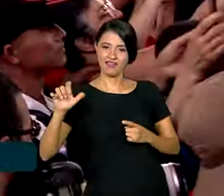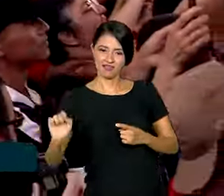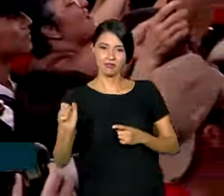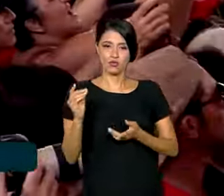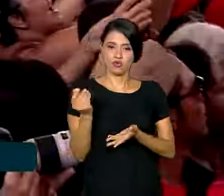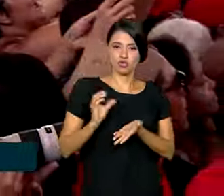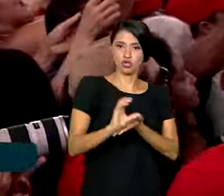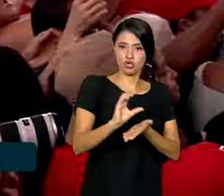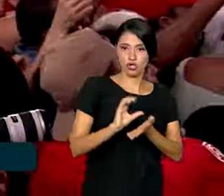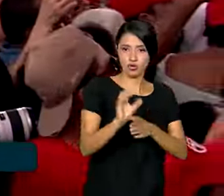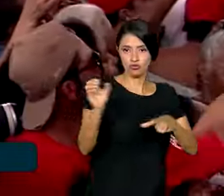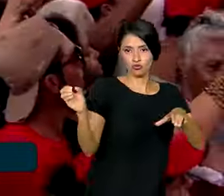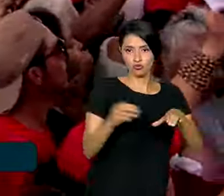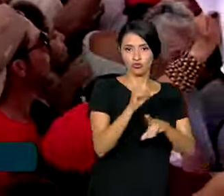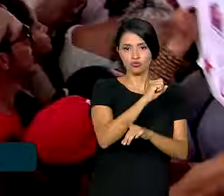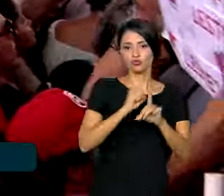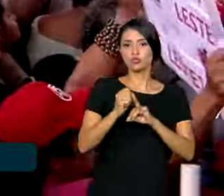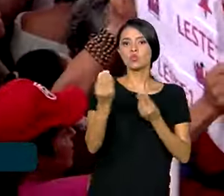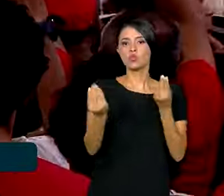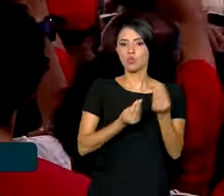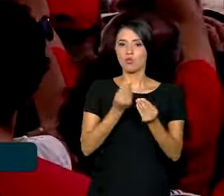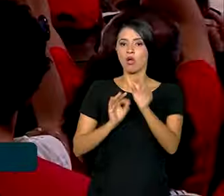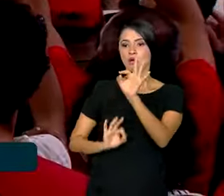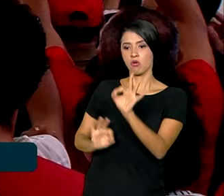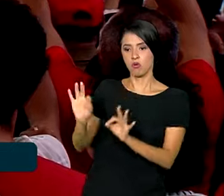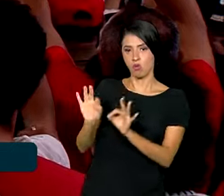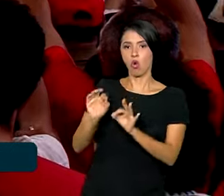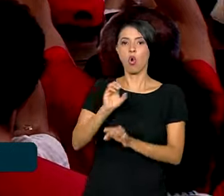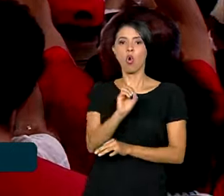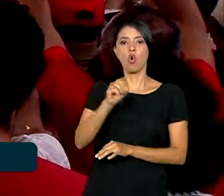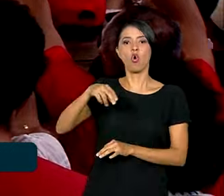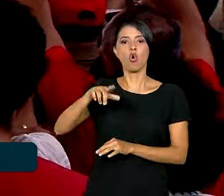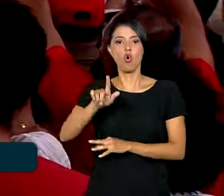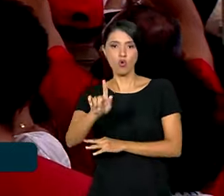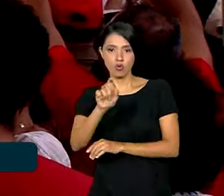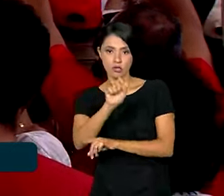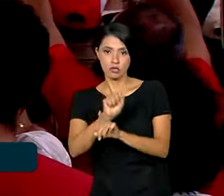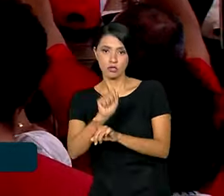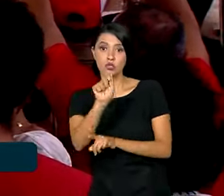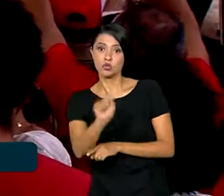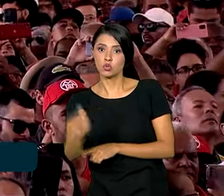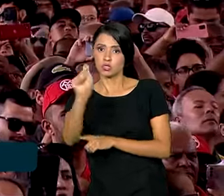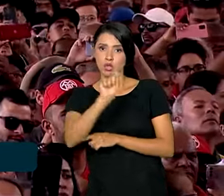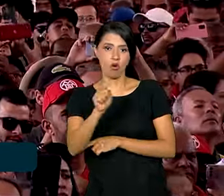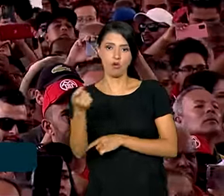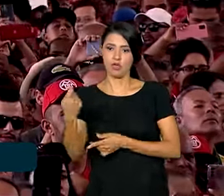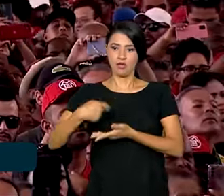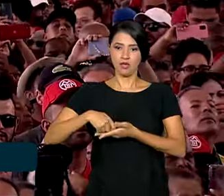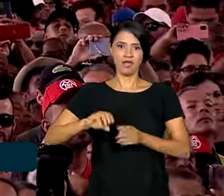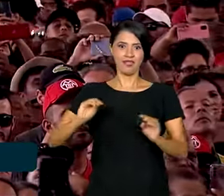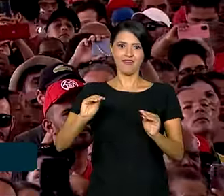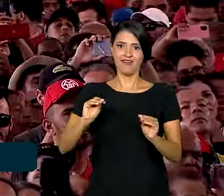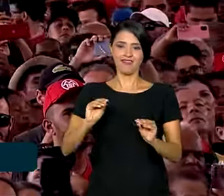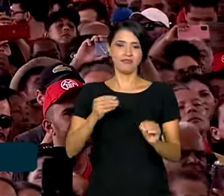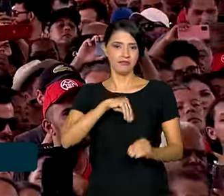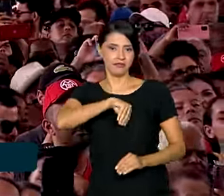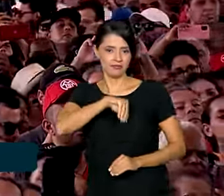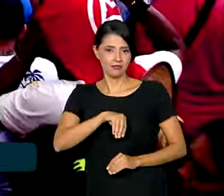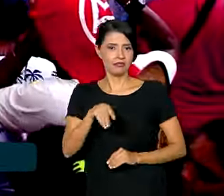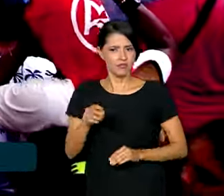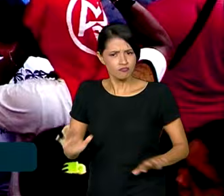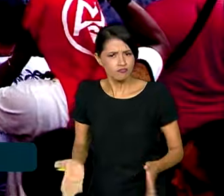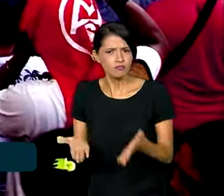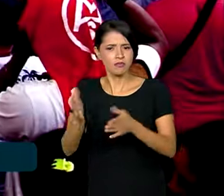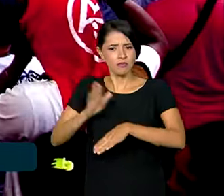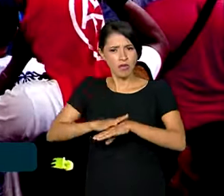Desenvolvimento Social vêm por meio de uma organização social sem fins lucrativos. Um estímulo à autogestão.